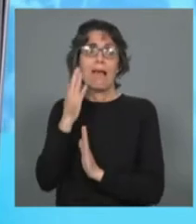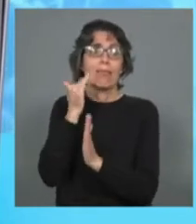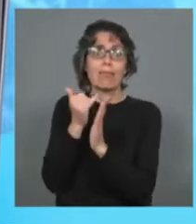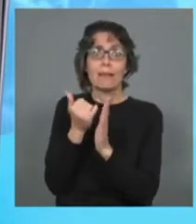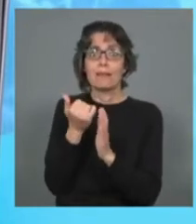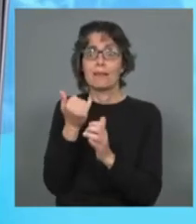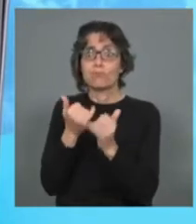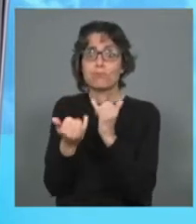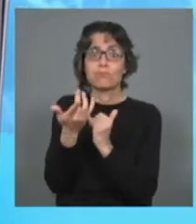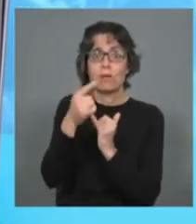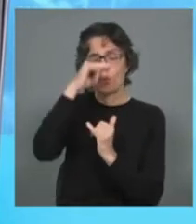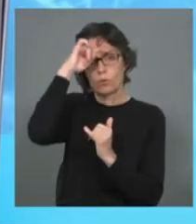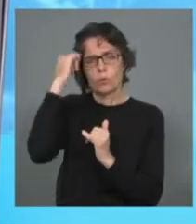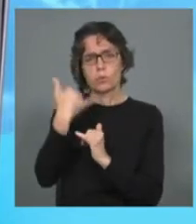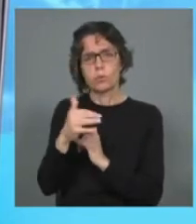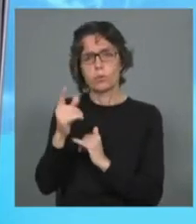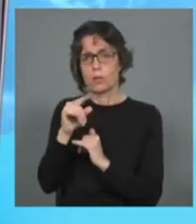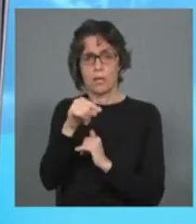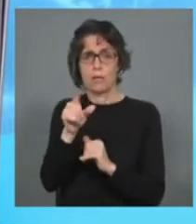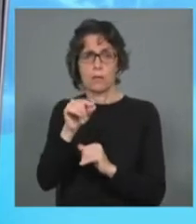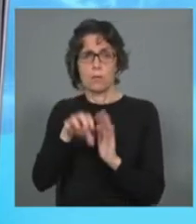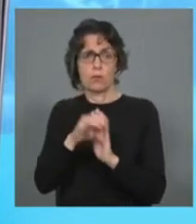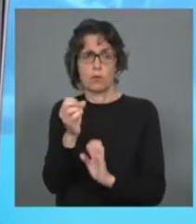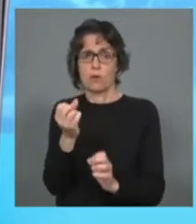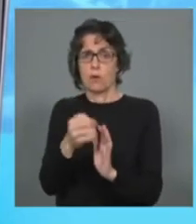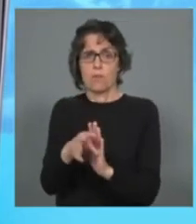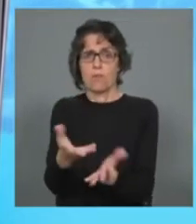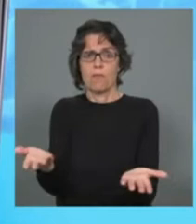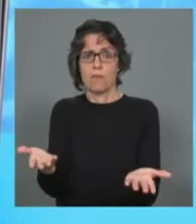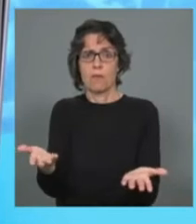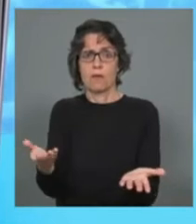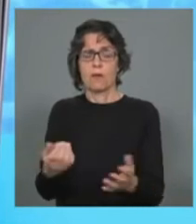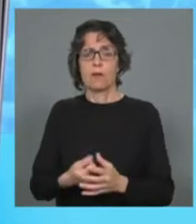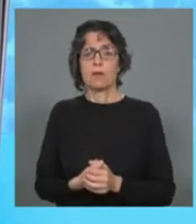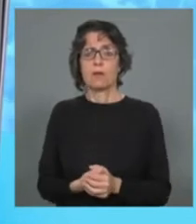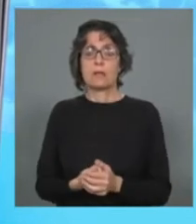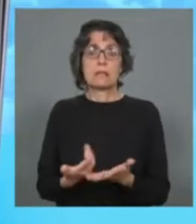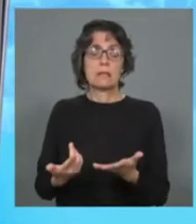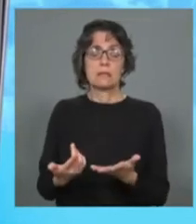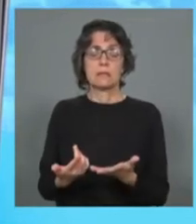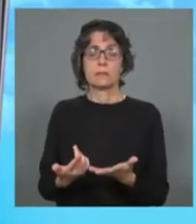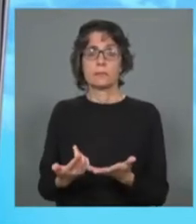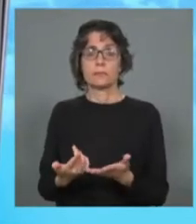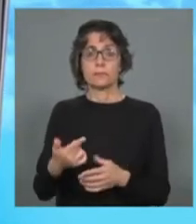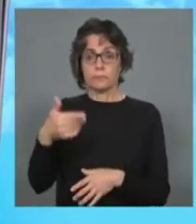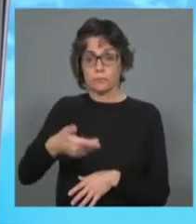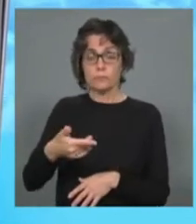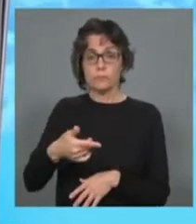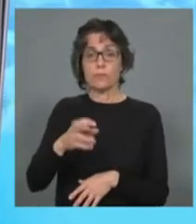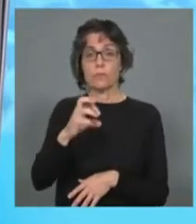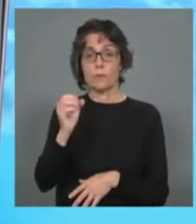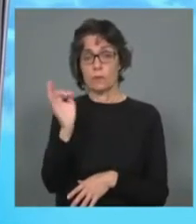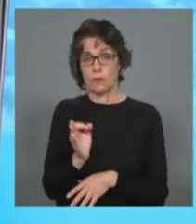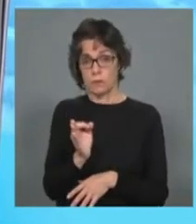eles estão a passar por todas as dificuldades que toda a população do Líbano está a passar, e para termos uma consciência, portanto neste momento 80% da